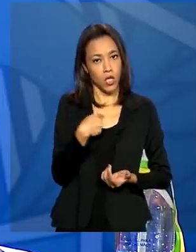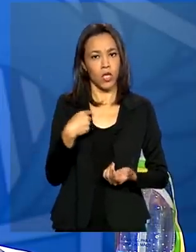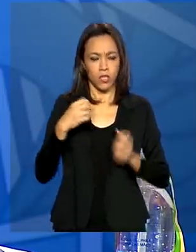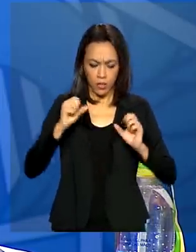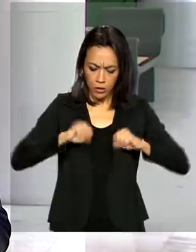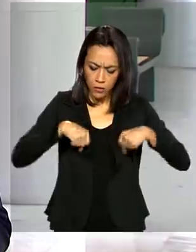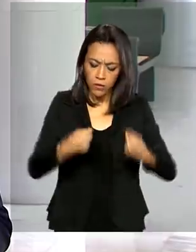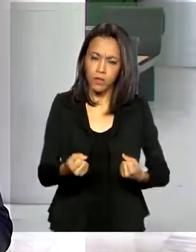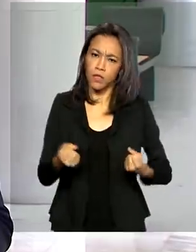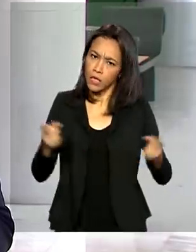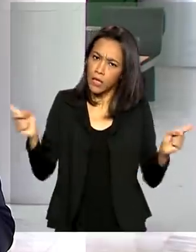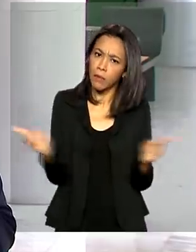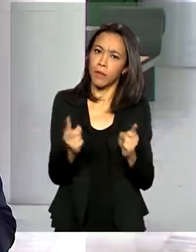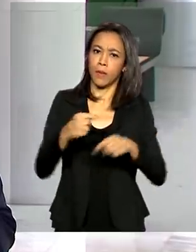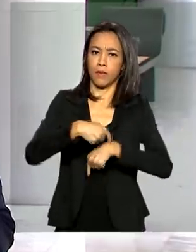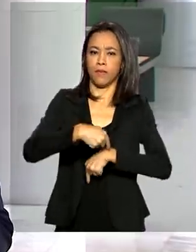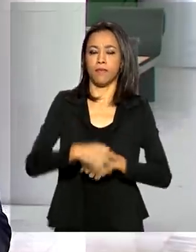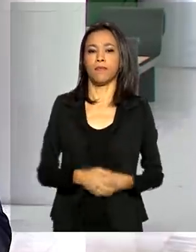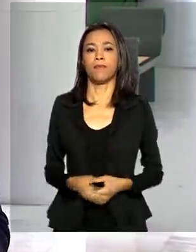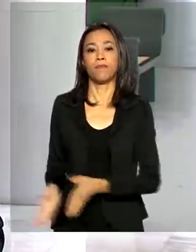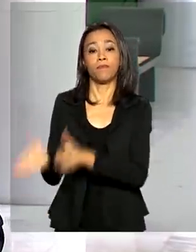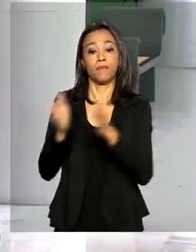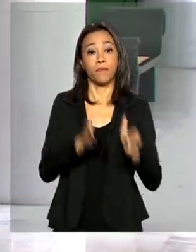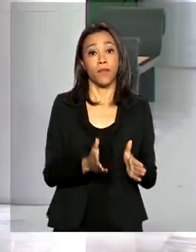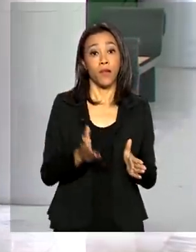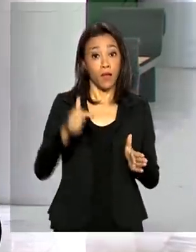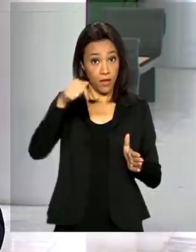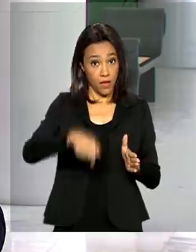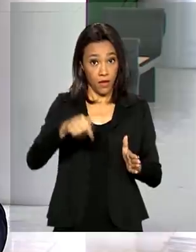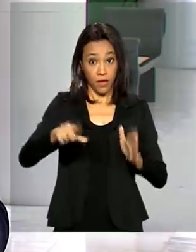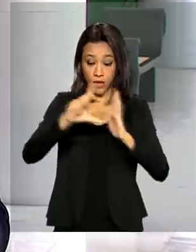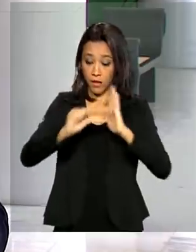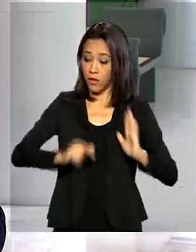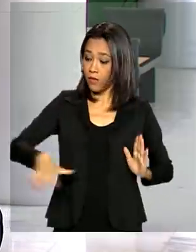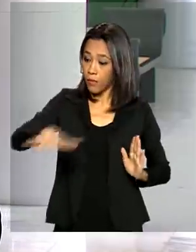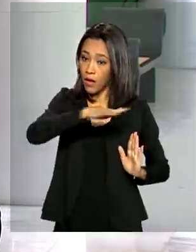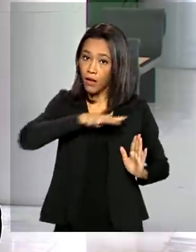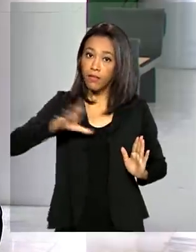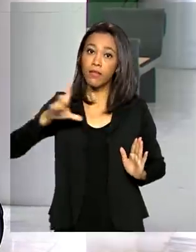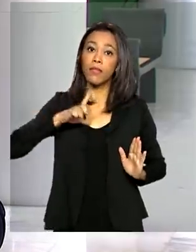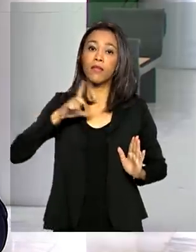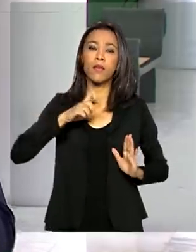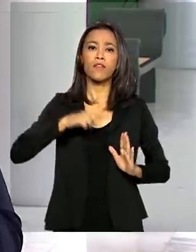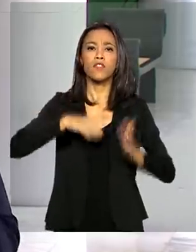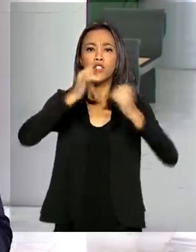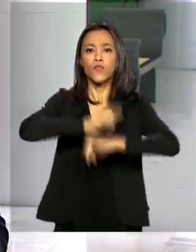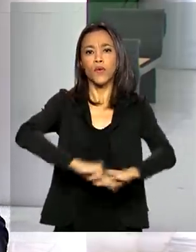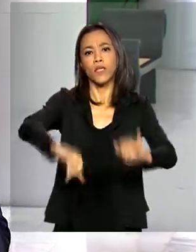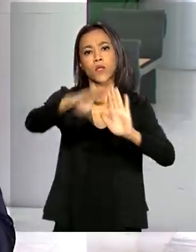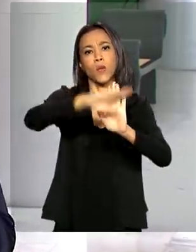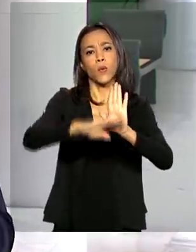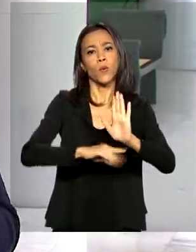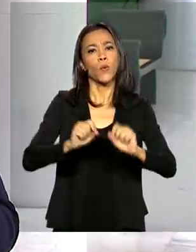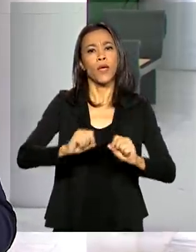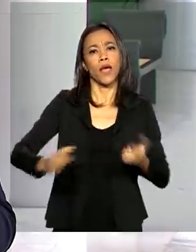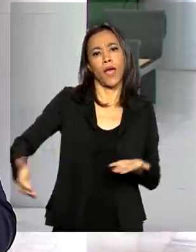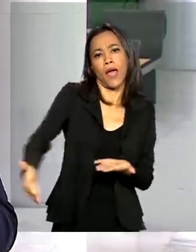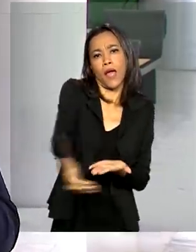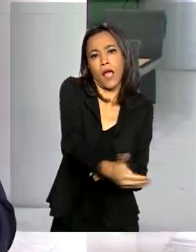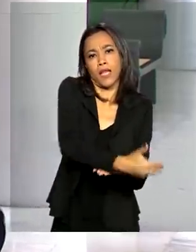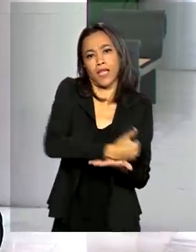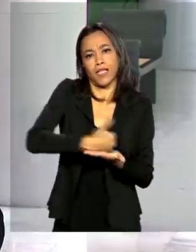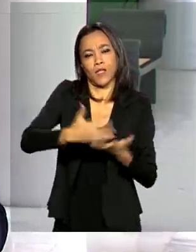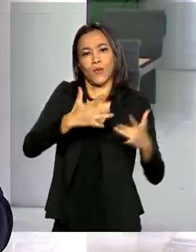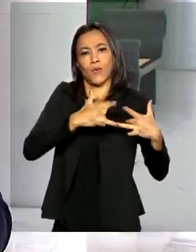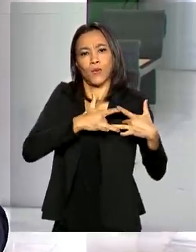menor tempo. E olha, hoje, aqui no Palácio do Planalto, também teve o lançamento de um programa de arrecadação solidária. Esse é um momento muito